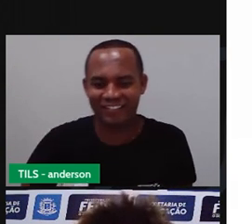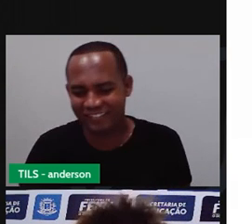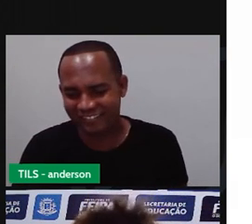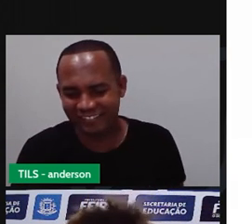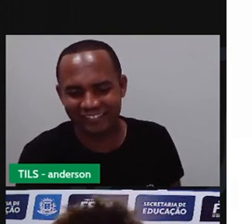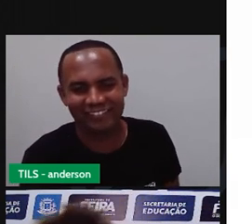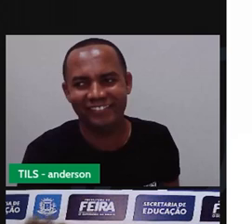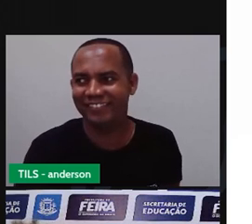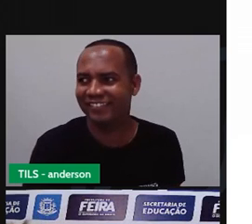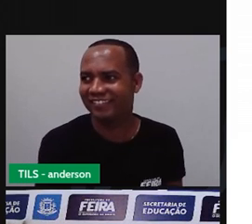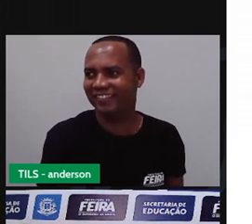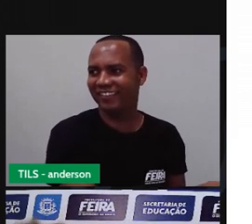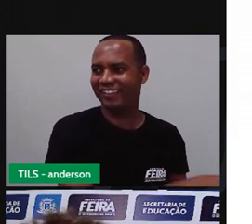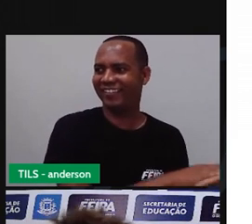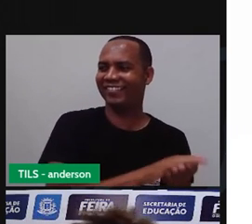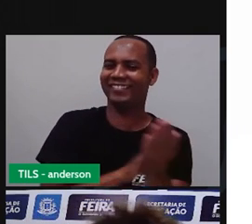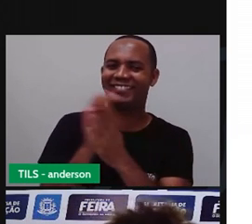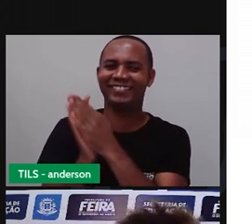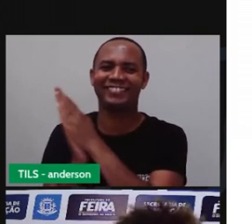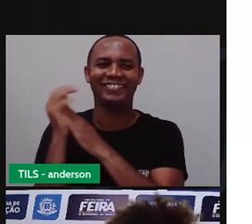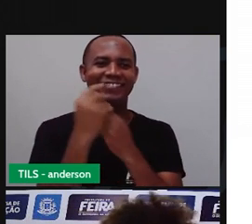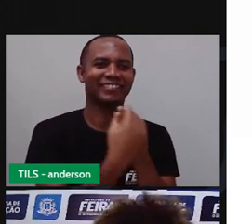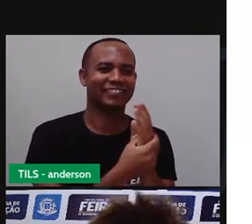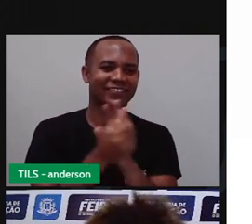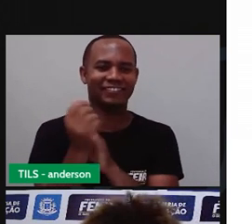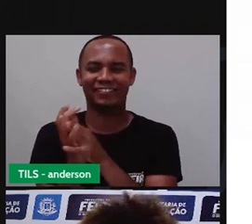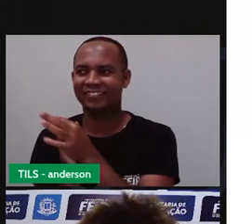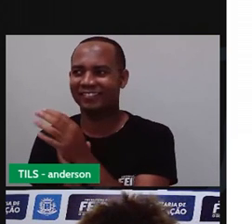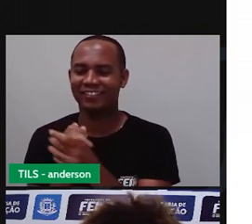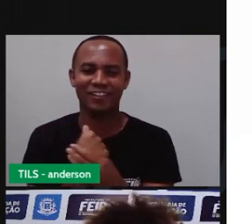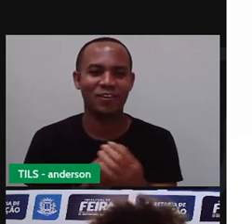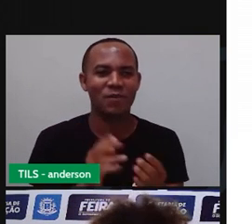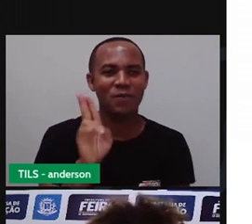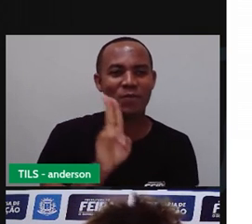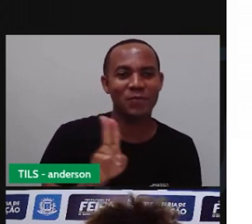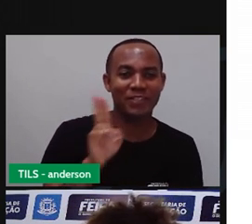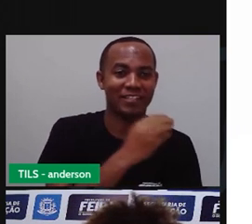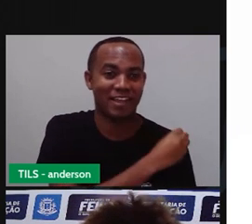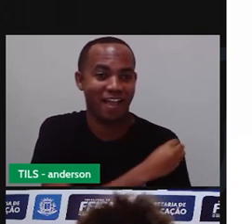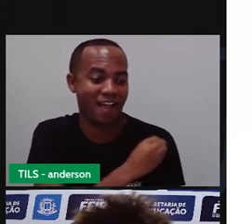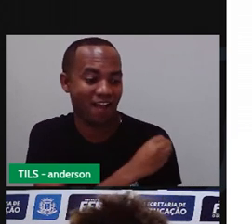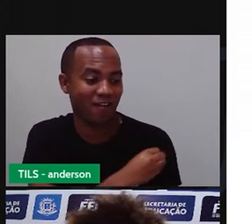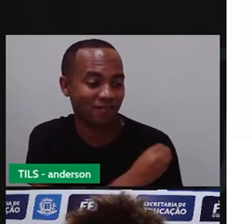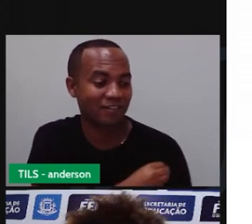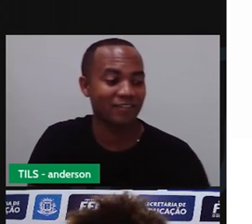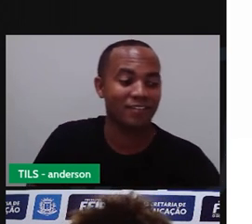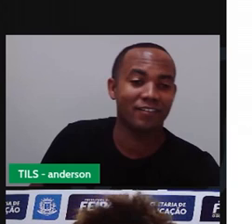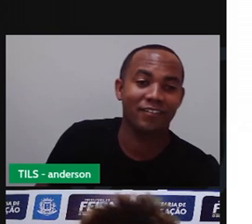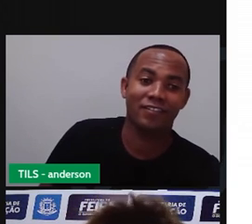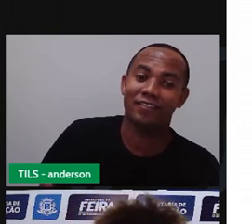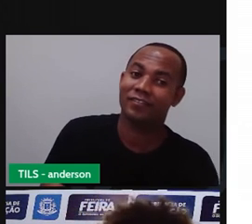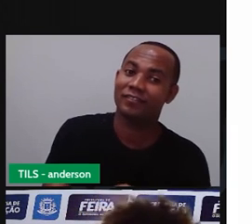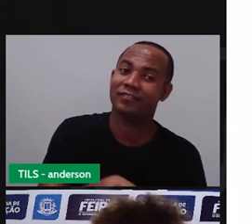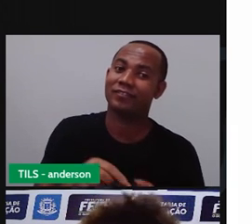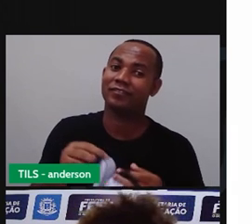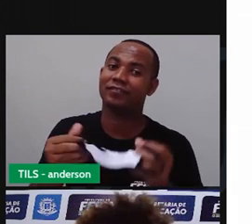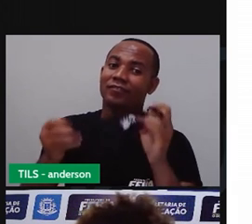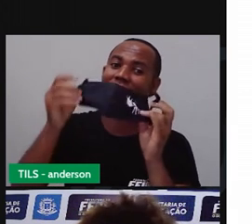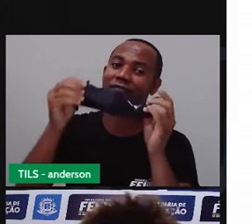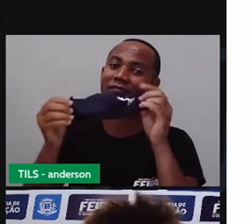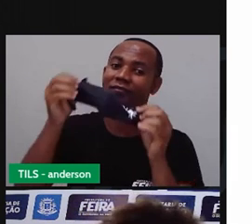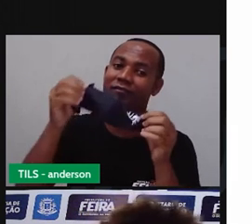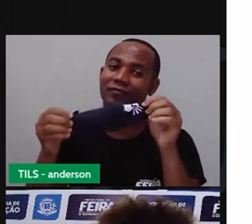Lavar uma mão Lavar outra Usem álcool em gel E usem o quê? Usem máscara Máscara Se